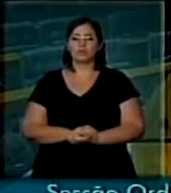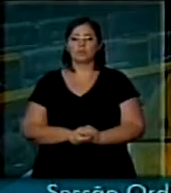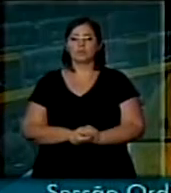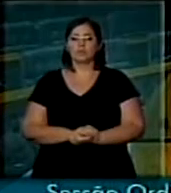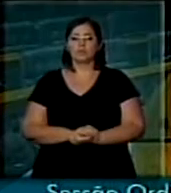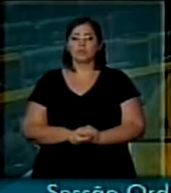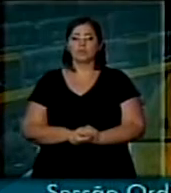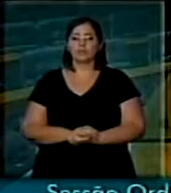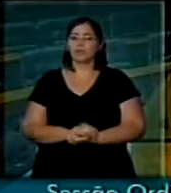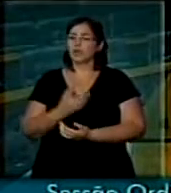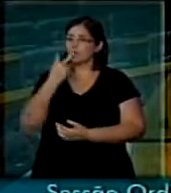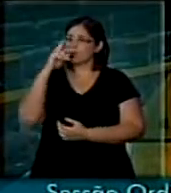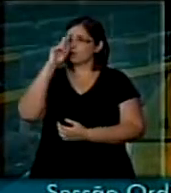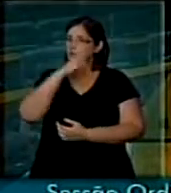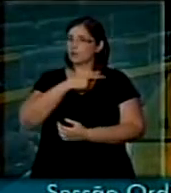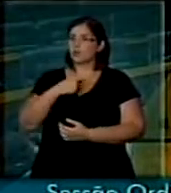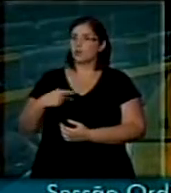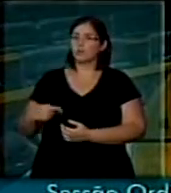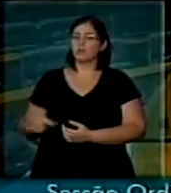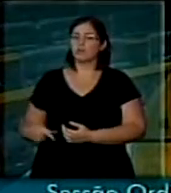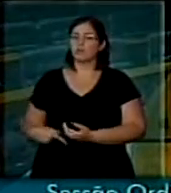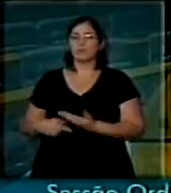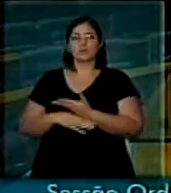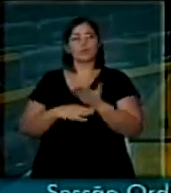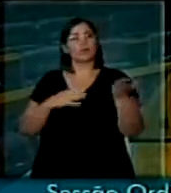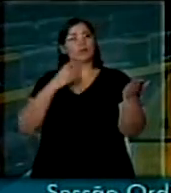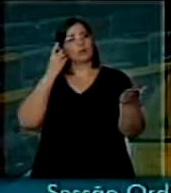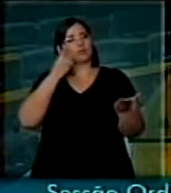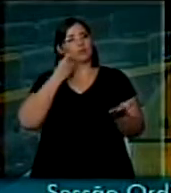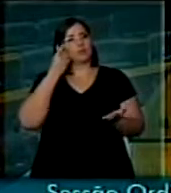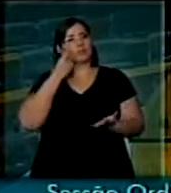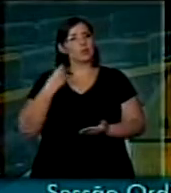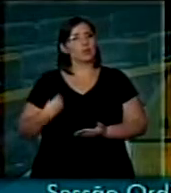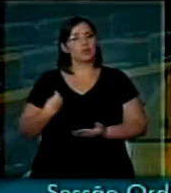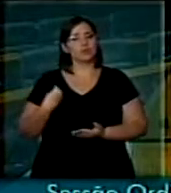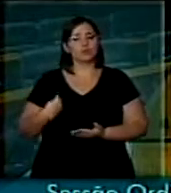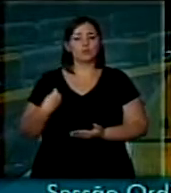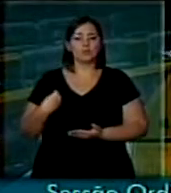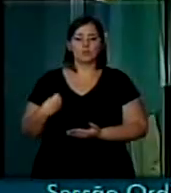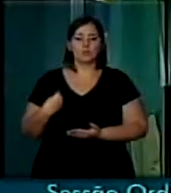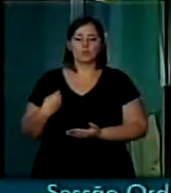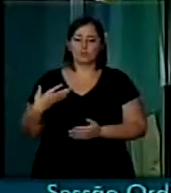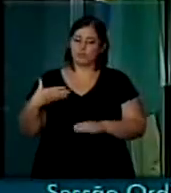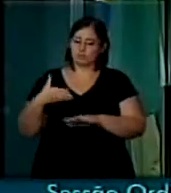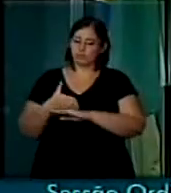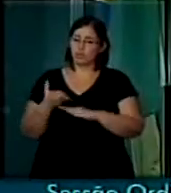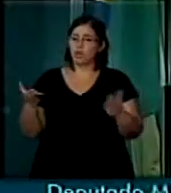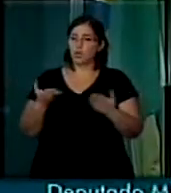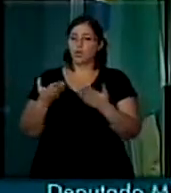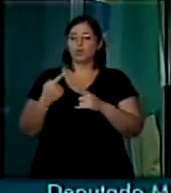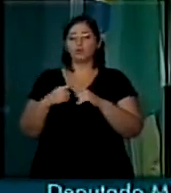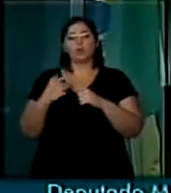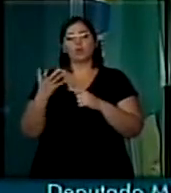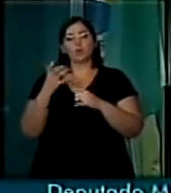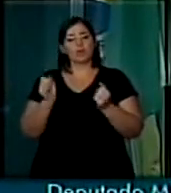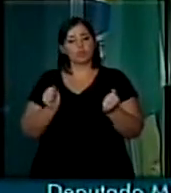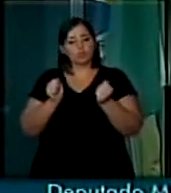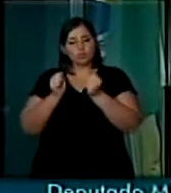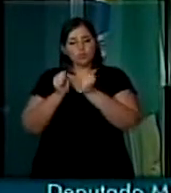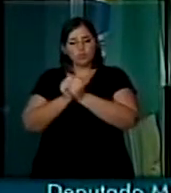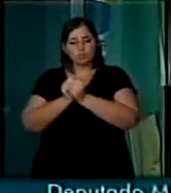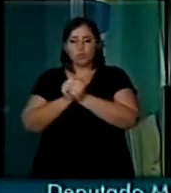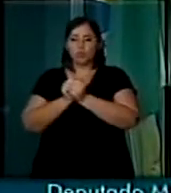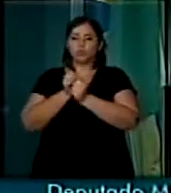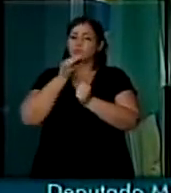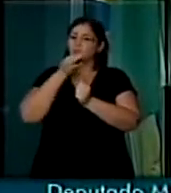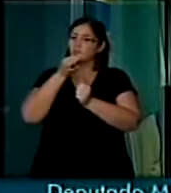Sr. Presidente, senhores e senhores deputados, quero aqui também me juntar às palavras